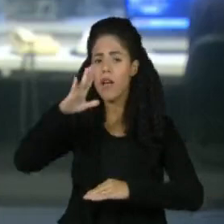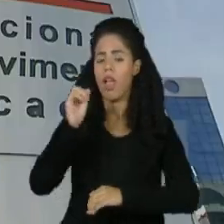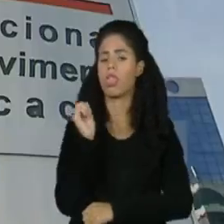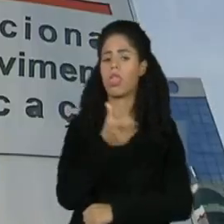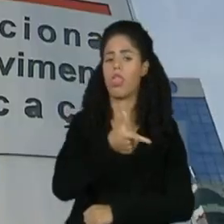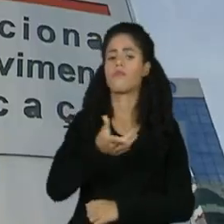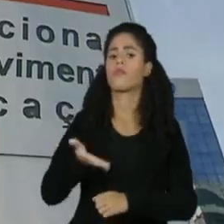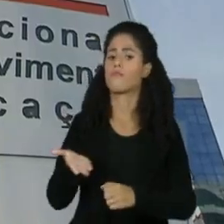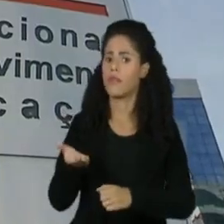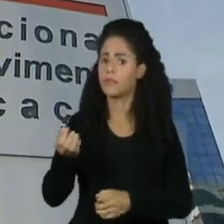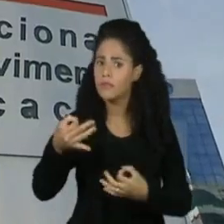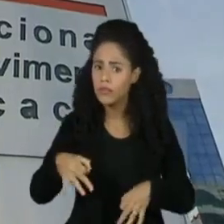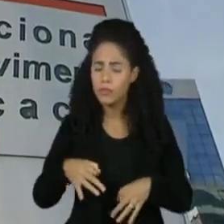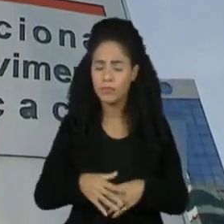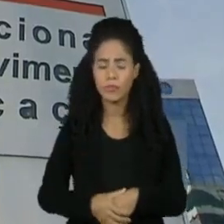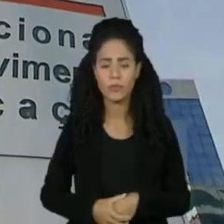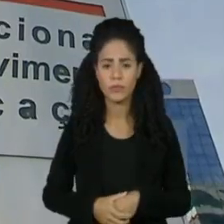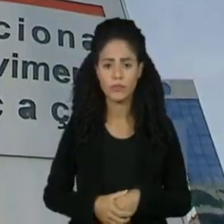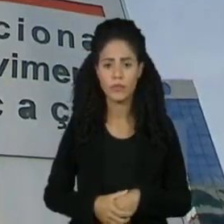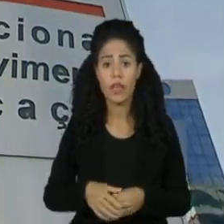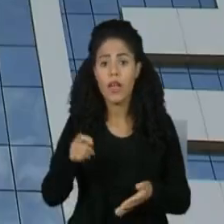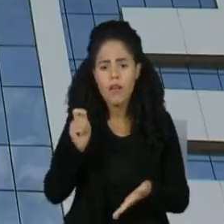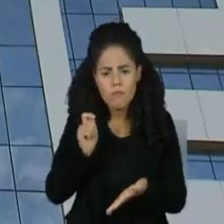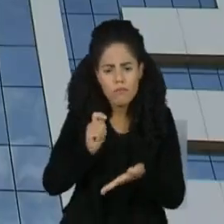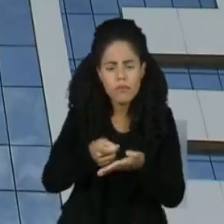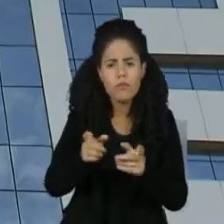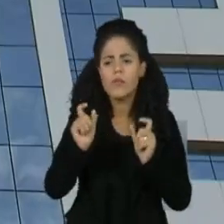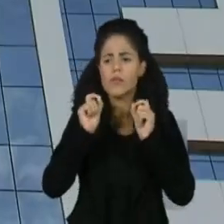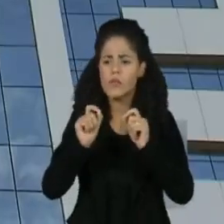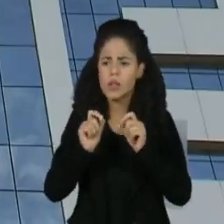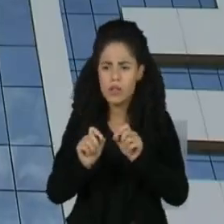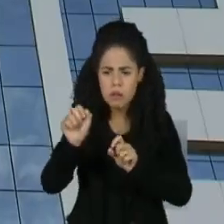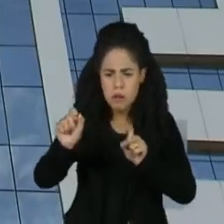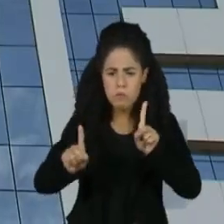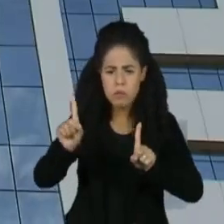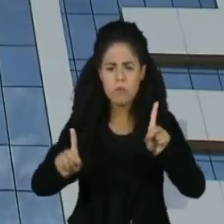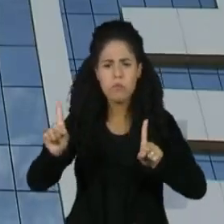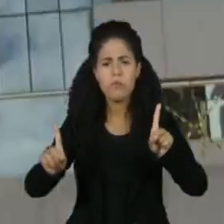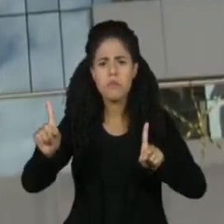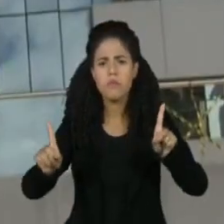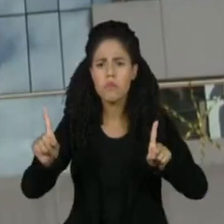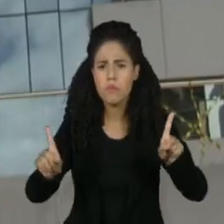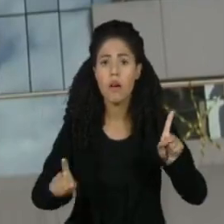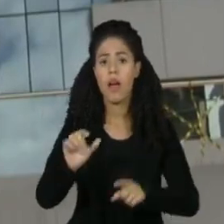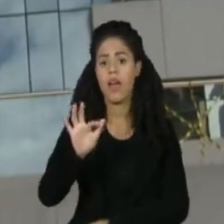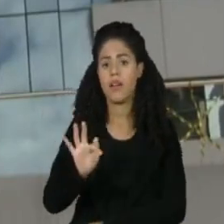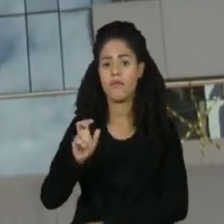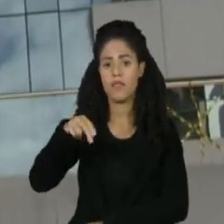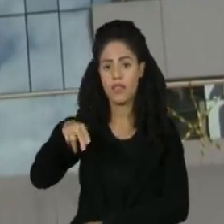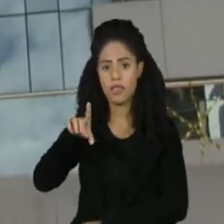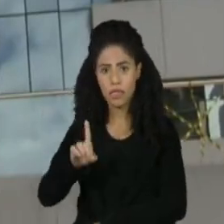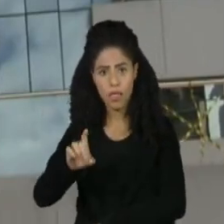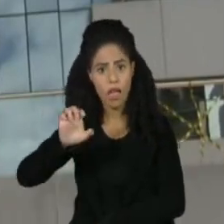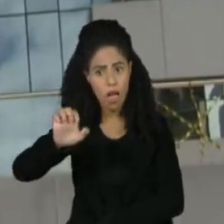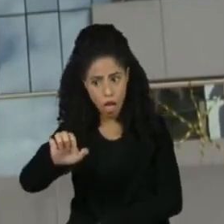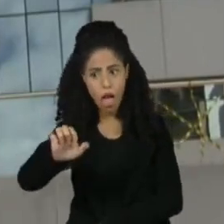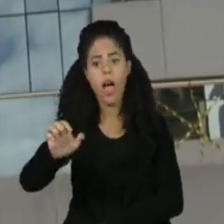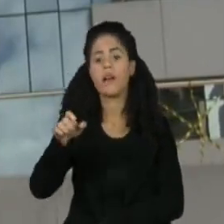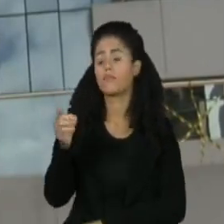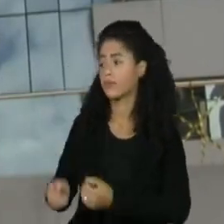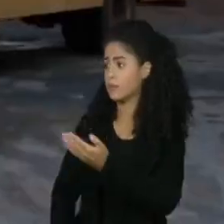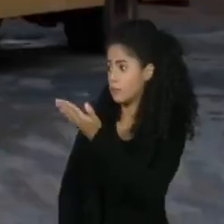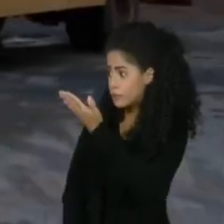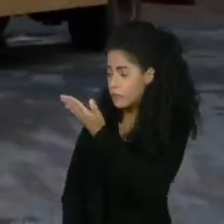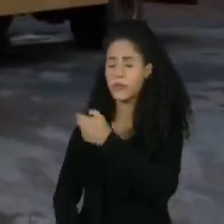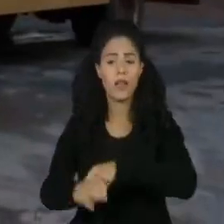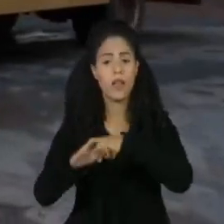mercado. O pregão eletrônico é realizado pelo FNDE, o Fundo Nacional do Desenvolvimento da